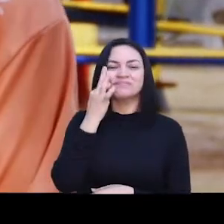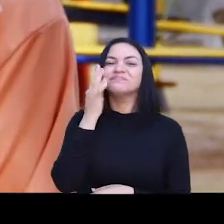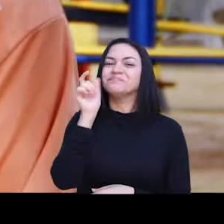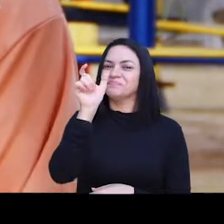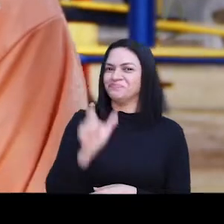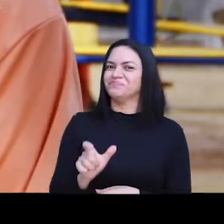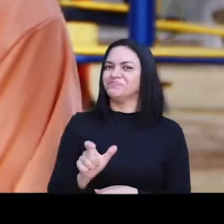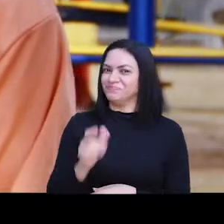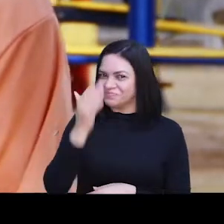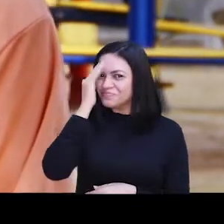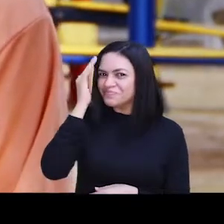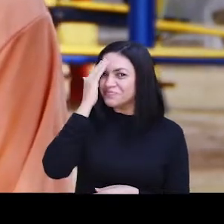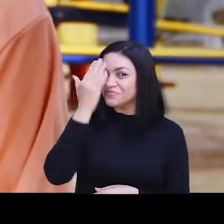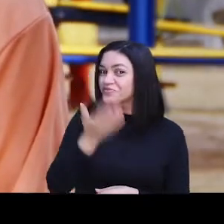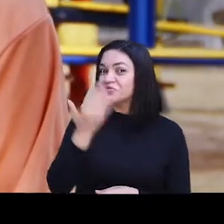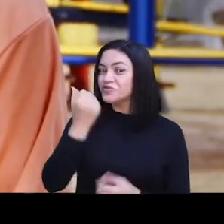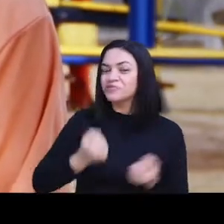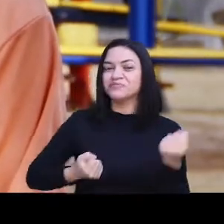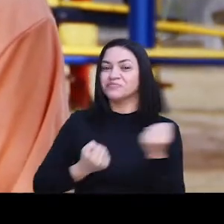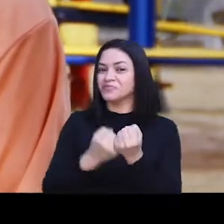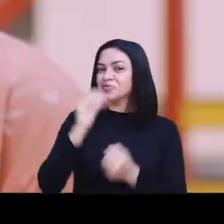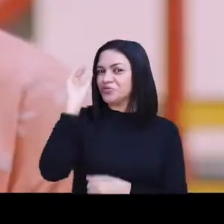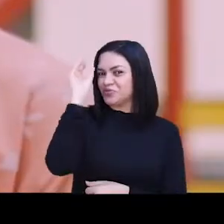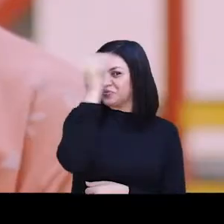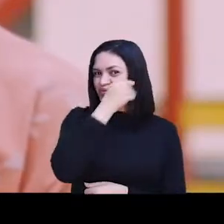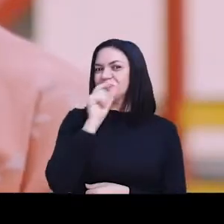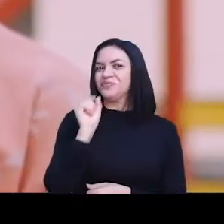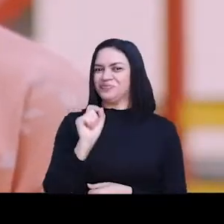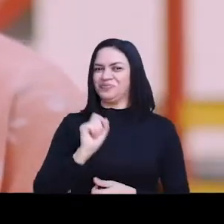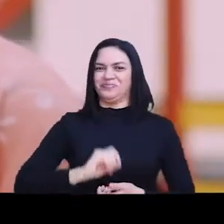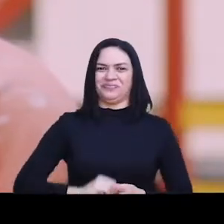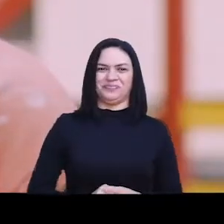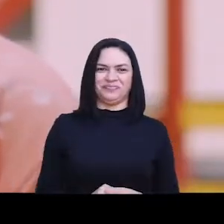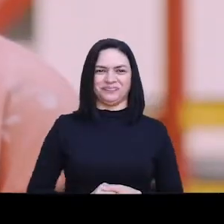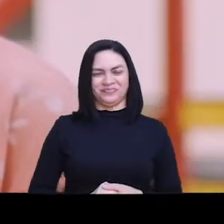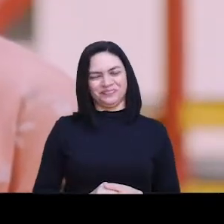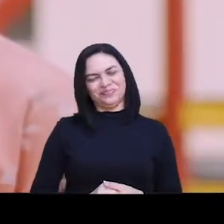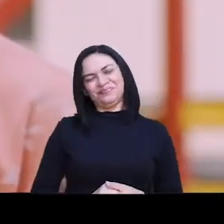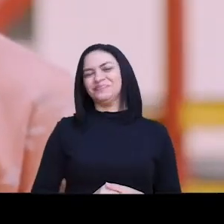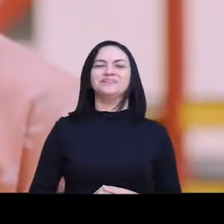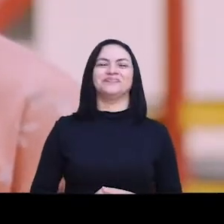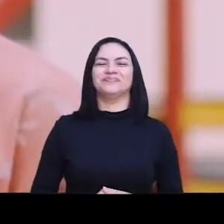Flávio Dino, entendeu? Vamos apoiar Rubens Júnior.